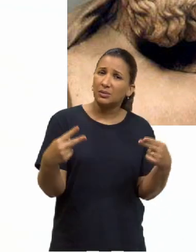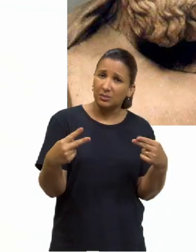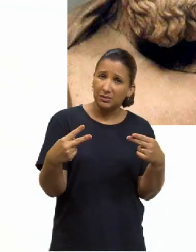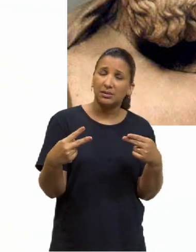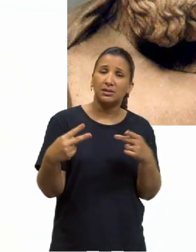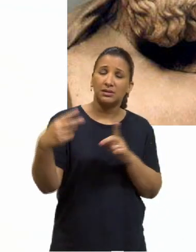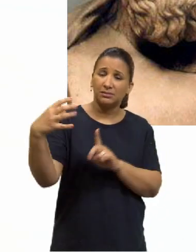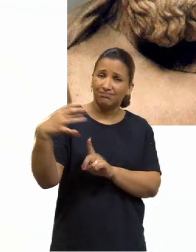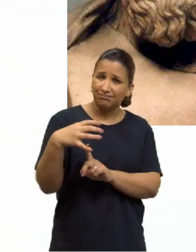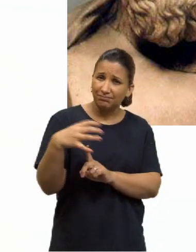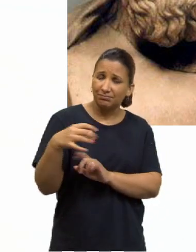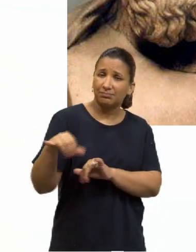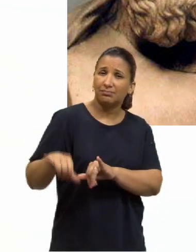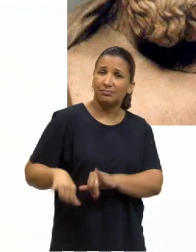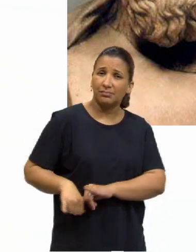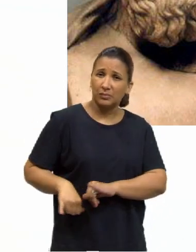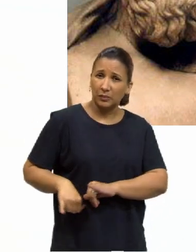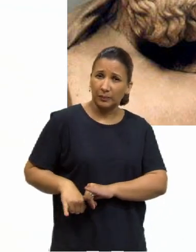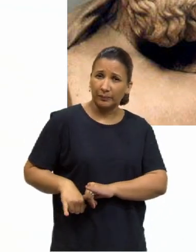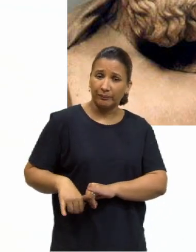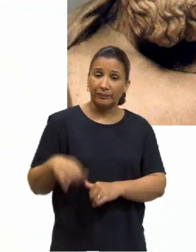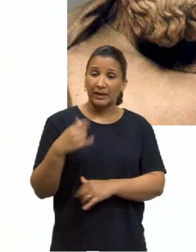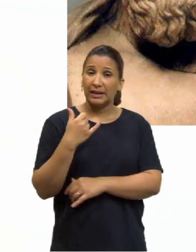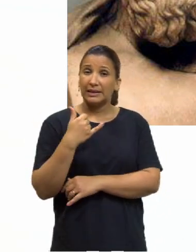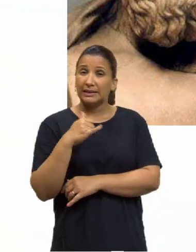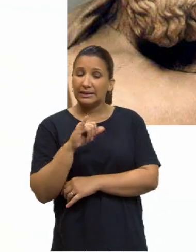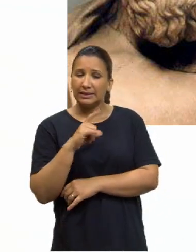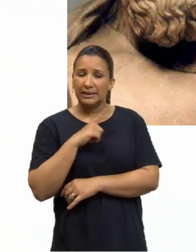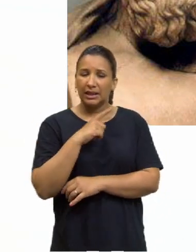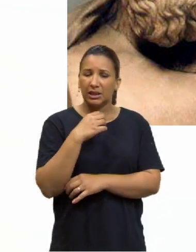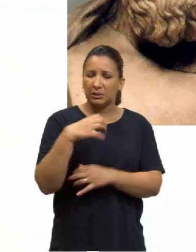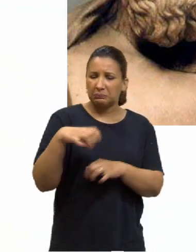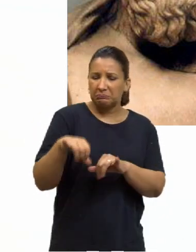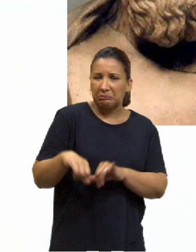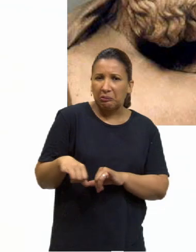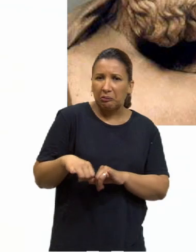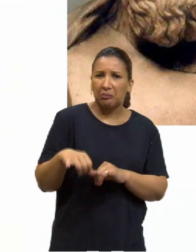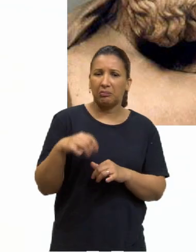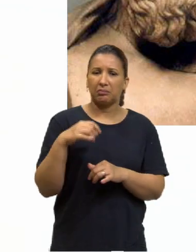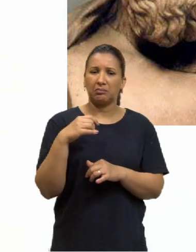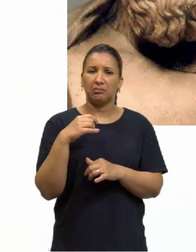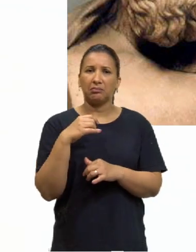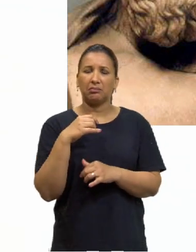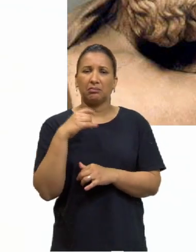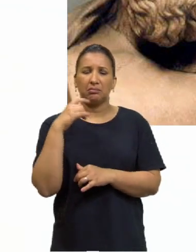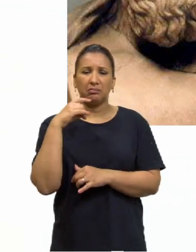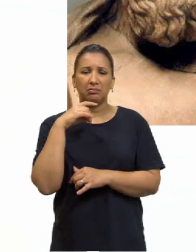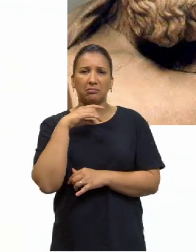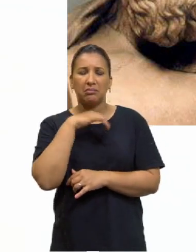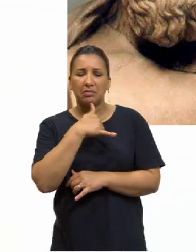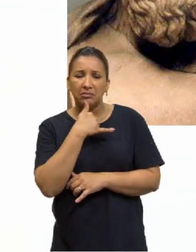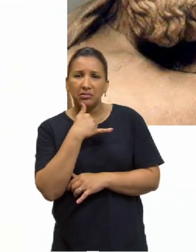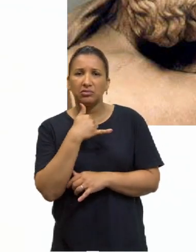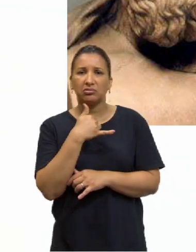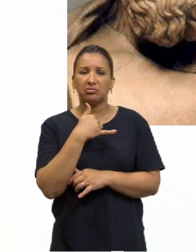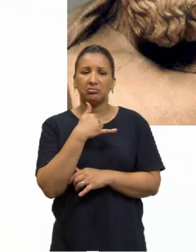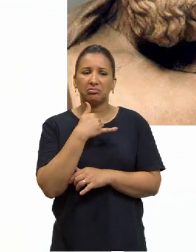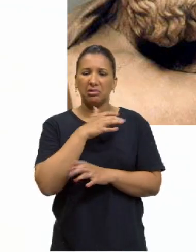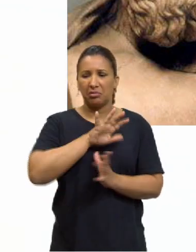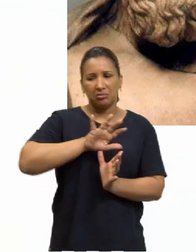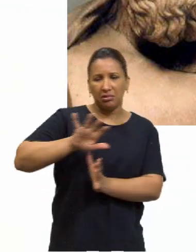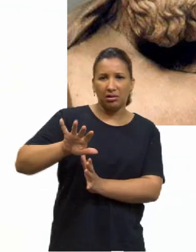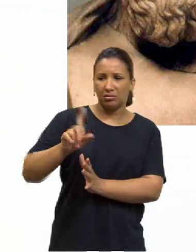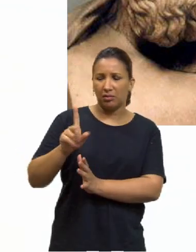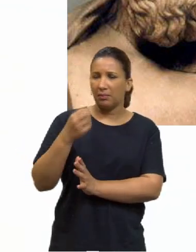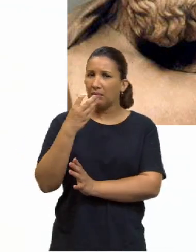causa dor. Então, se causa dor e sofrimento, não é bom. Logo, se não é bom, eu vou me distanciar daquilo, eu vou buscar aquilo